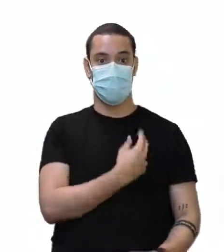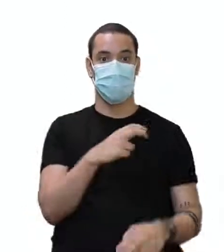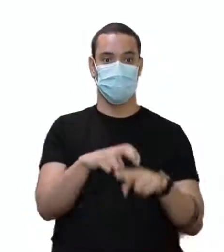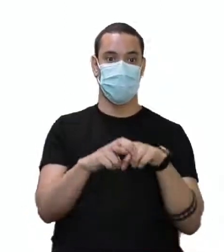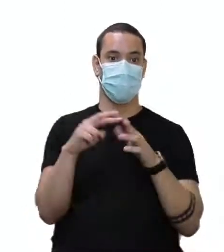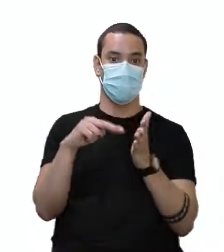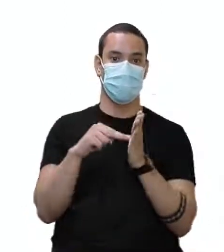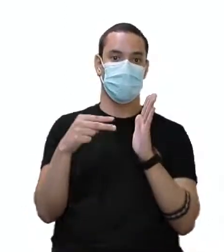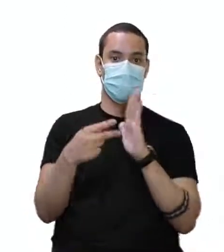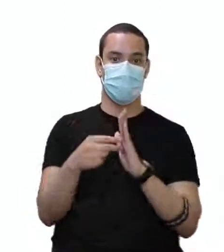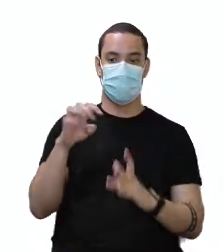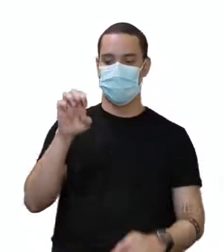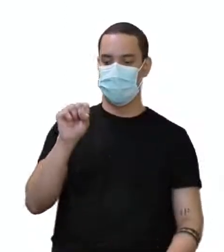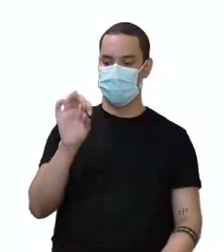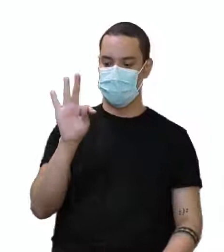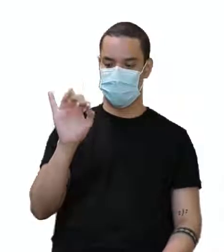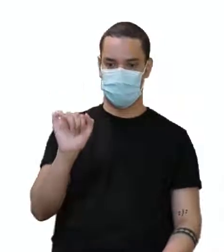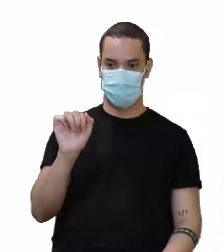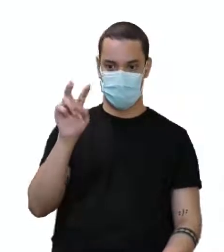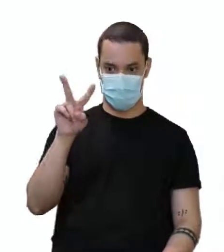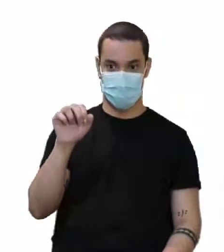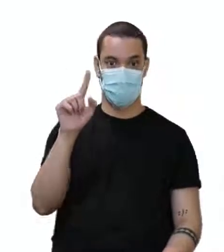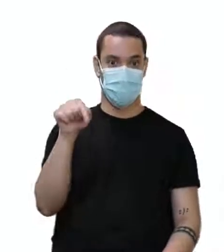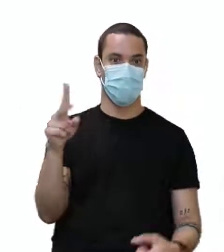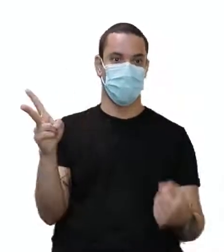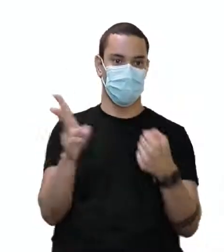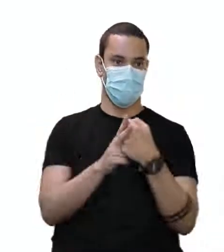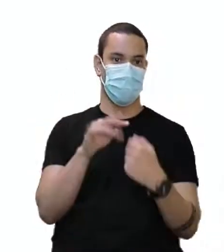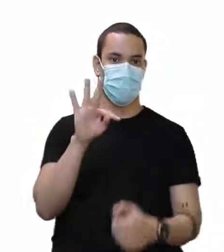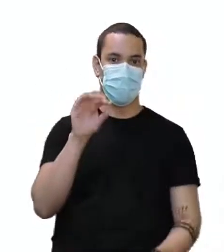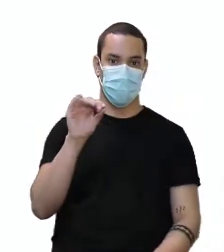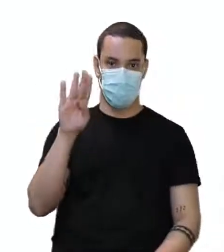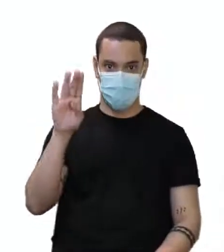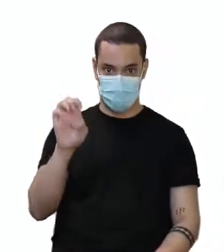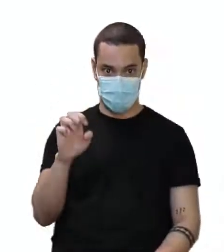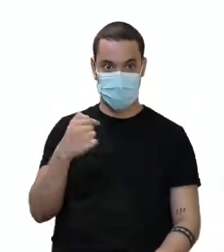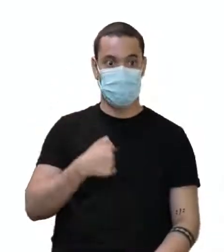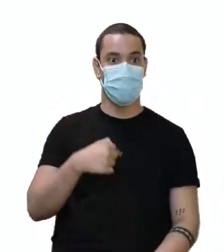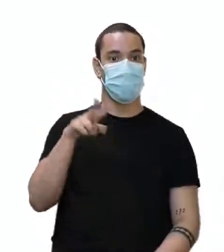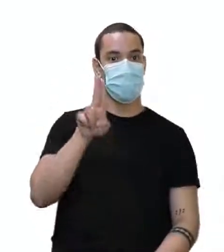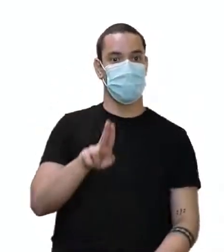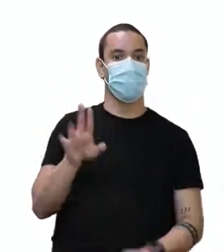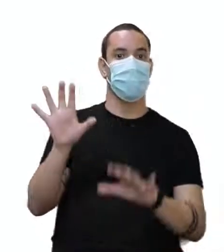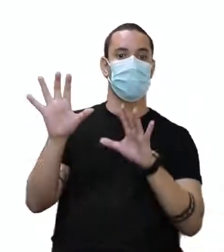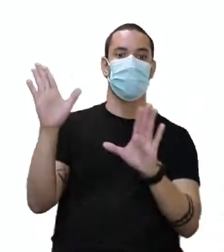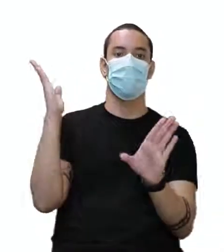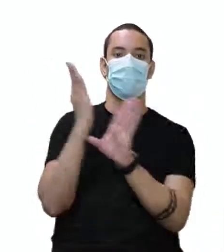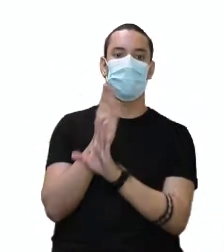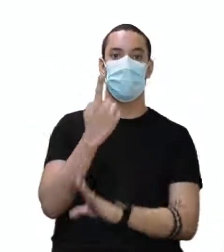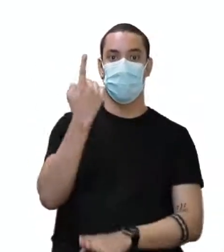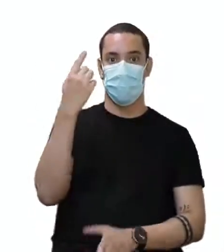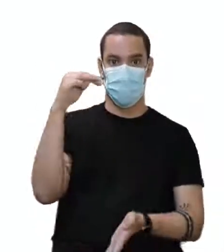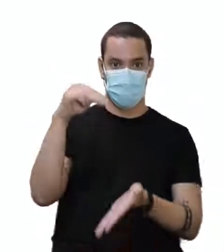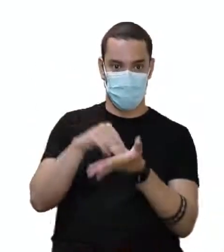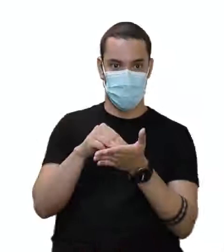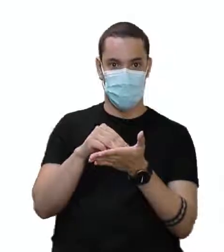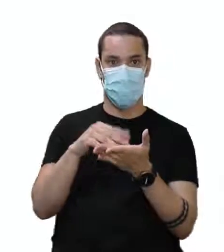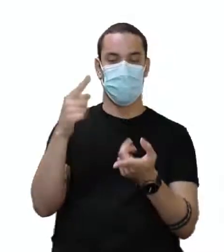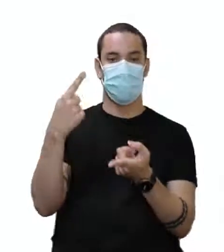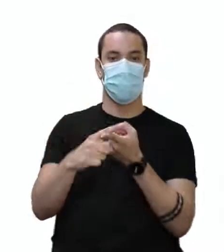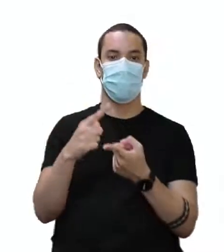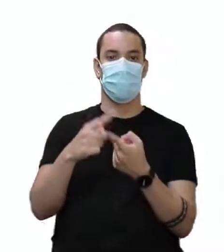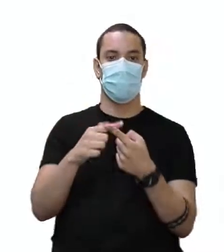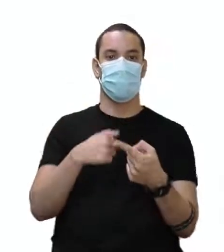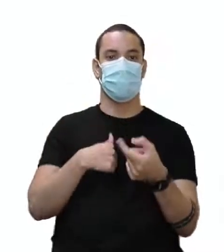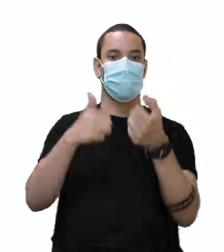were é o meu estava. É o verbo to be. Certo? E eu usei esse were por um motivo. Eu usei ele porque